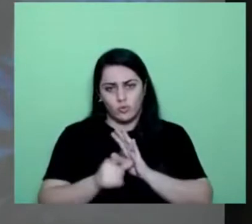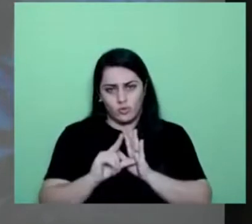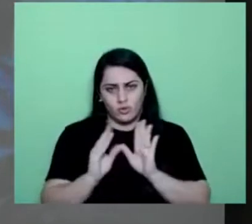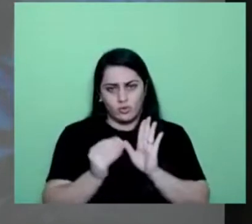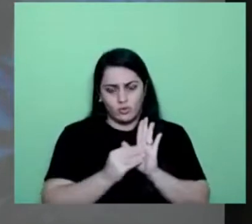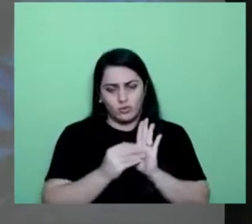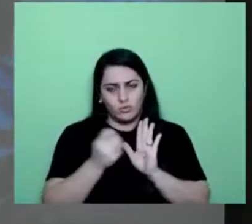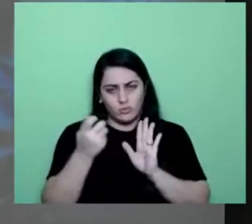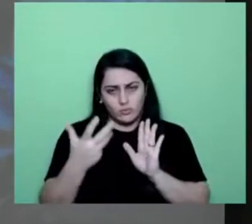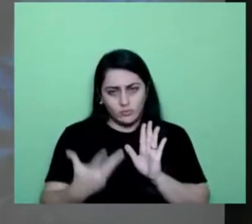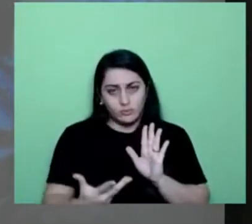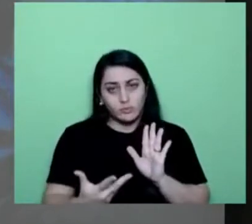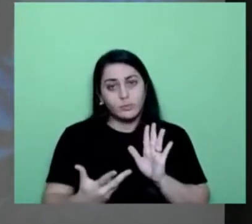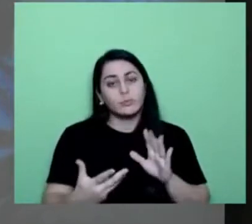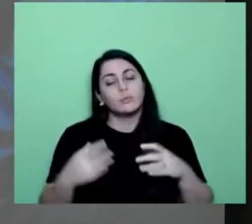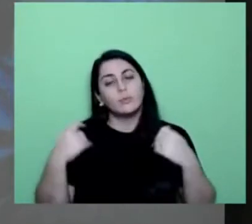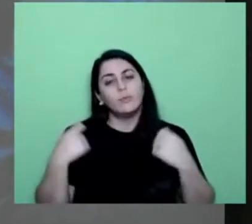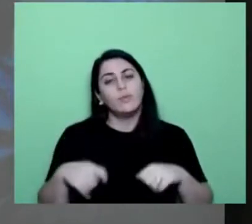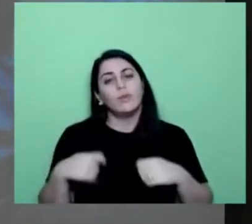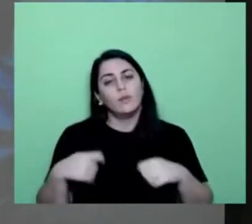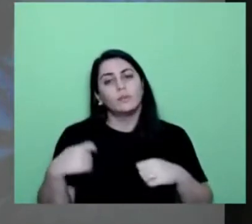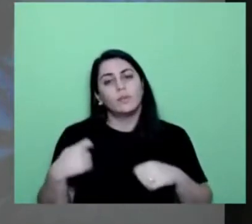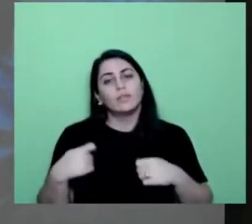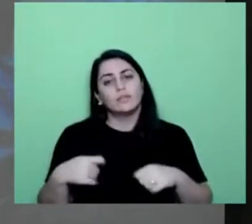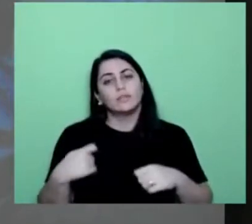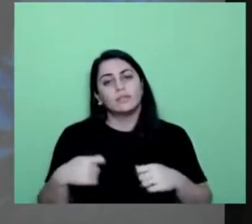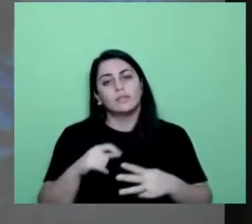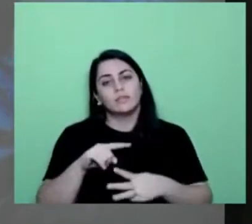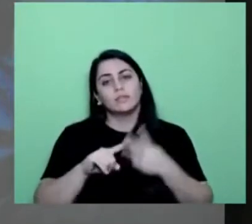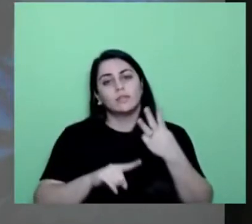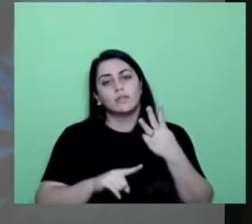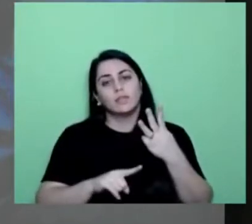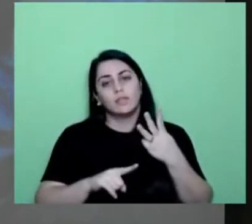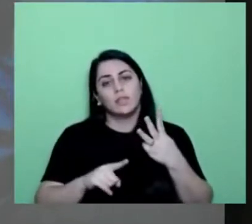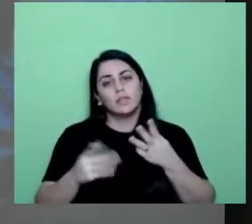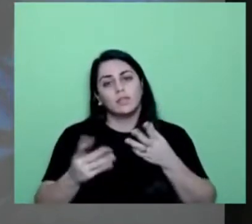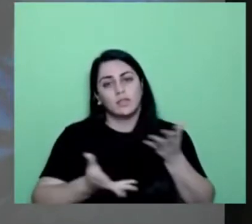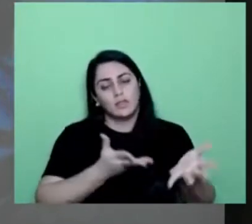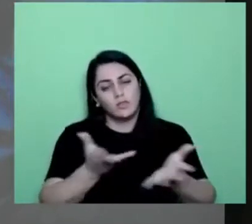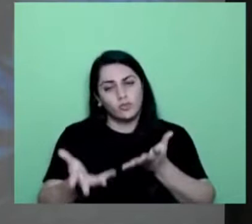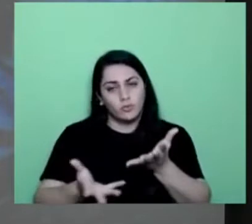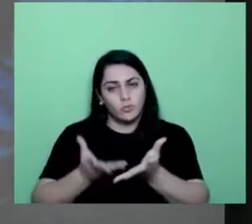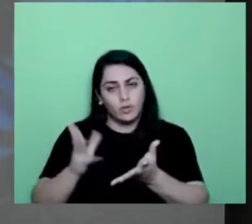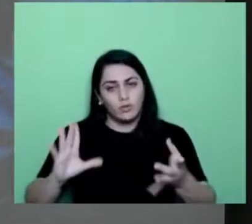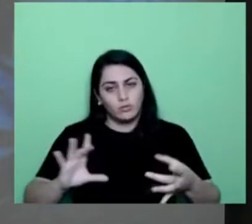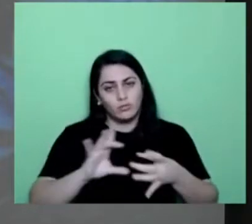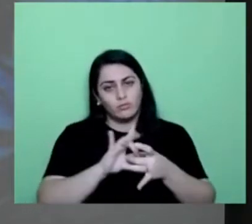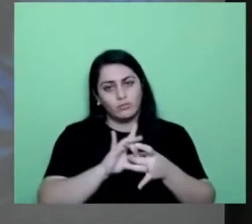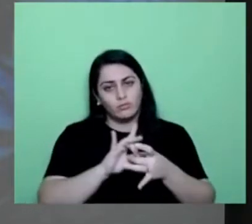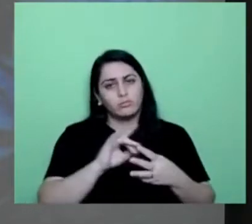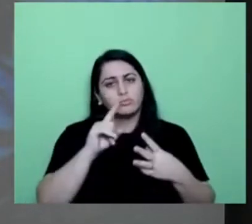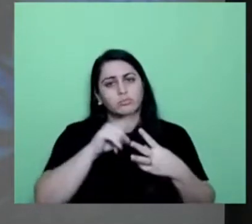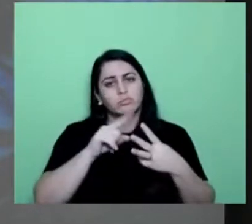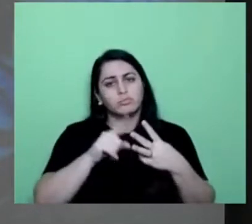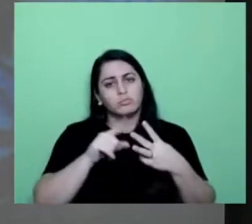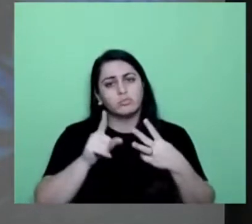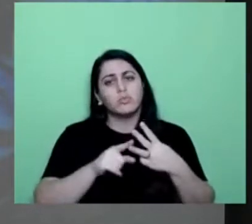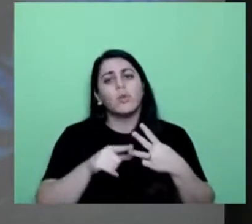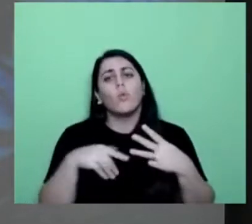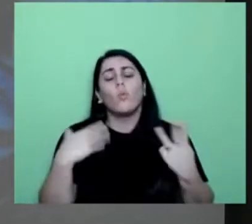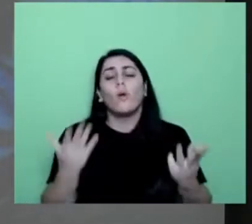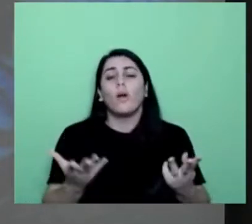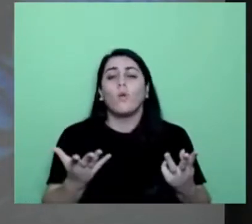previsto no artigo anterior, deverá ser composto por três tipos de serviços que se complementam. Quais são os serviços de cada núcleo?